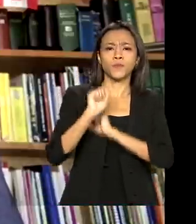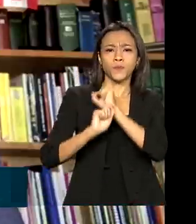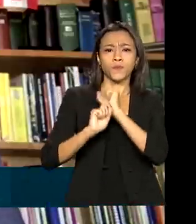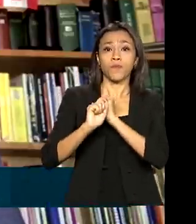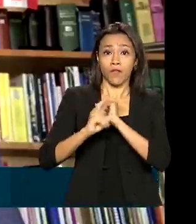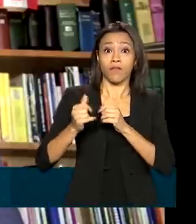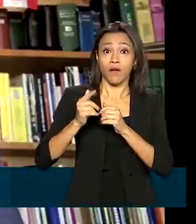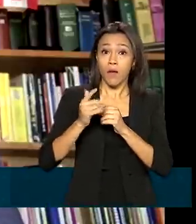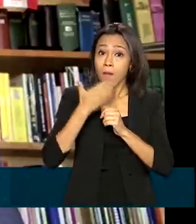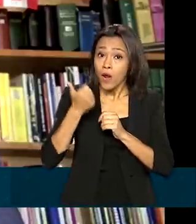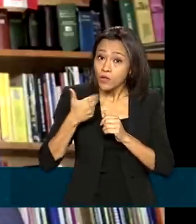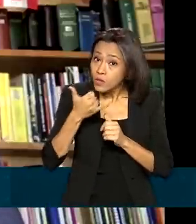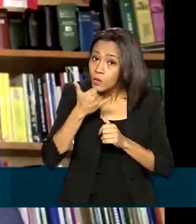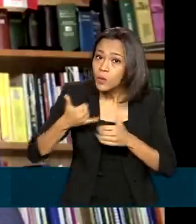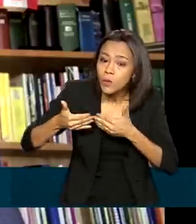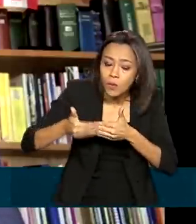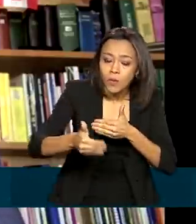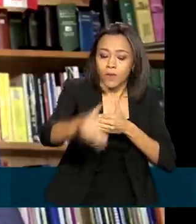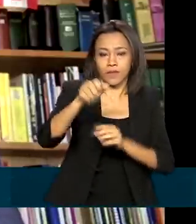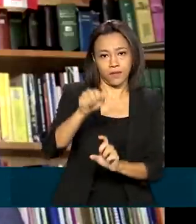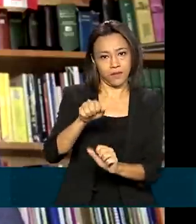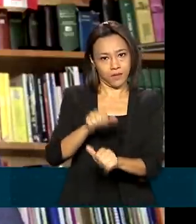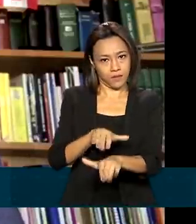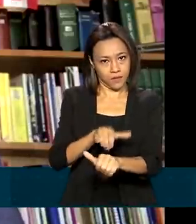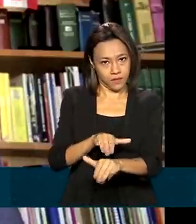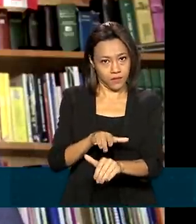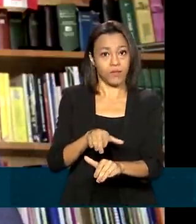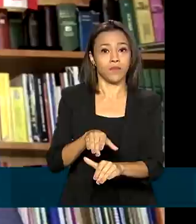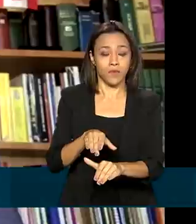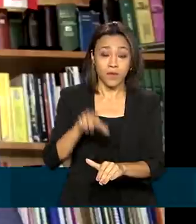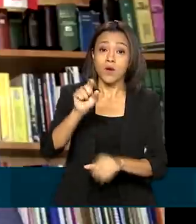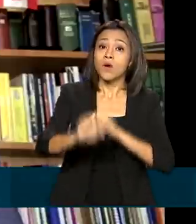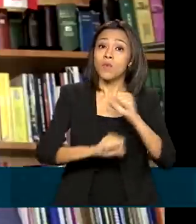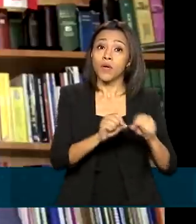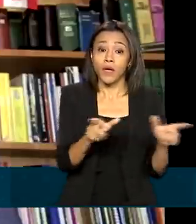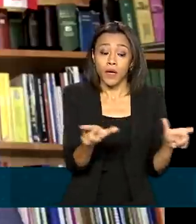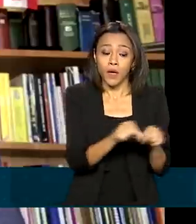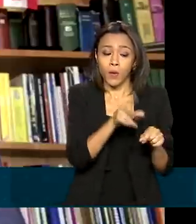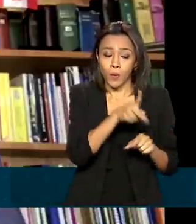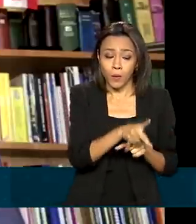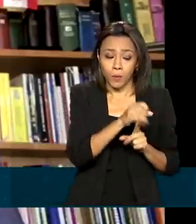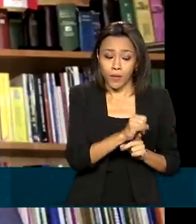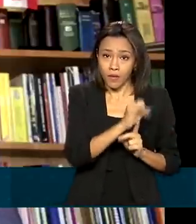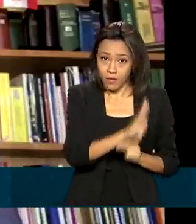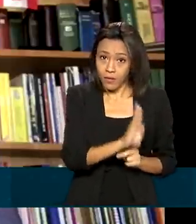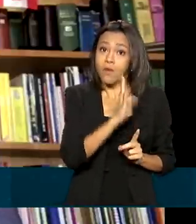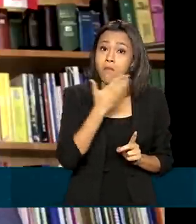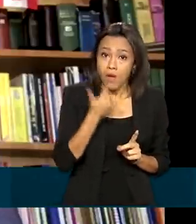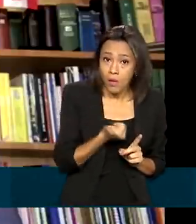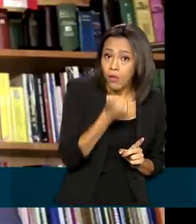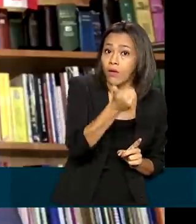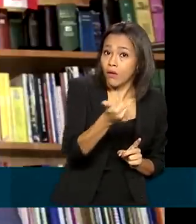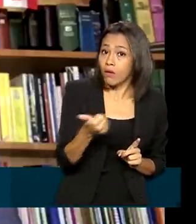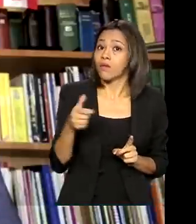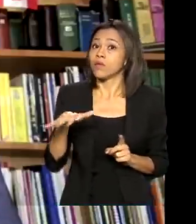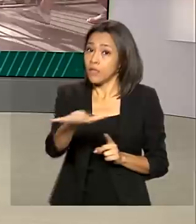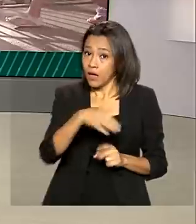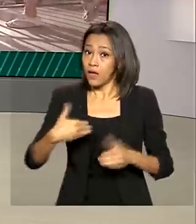setembro, porque as estatísticas com relação ao produto interno bruto já vêm melhorando e as expectativas de mercado também.